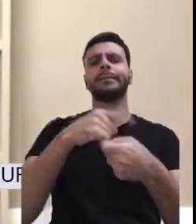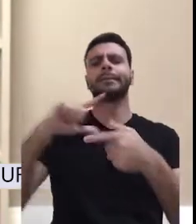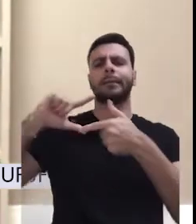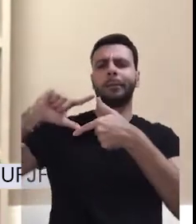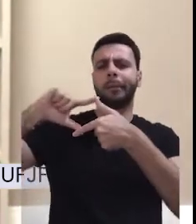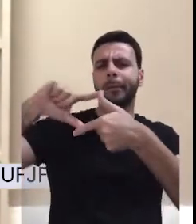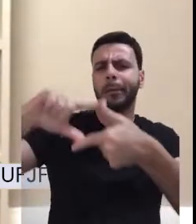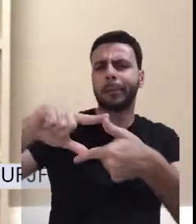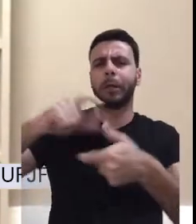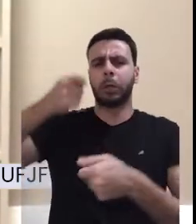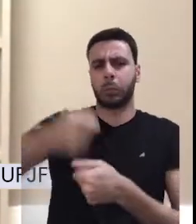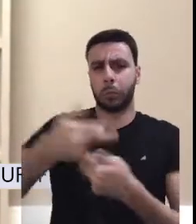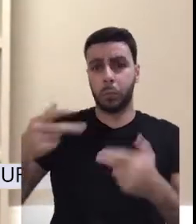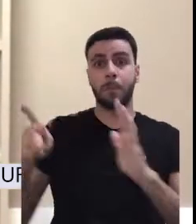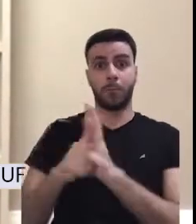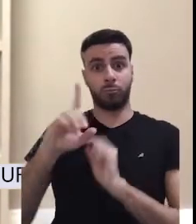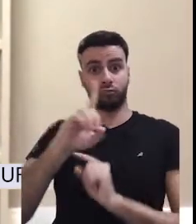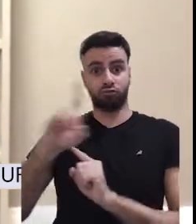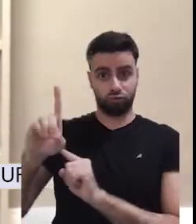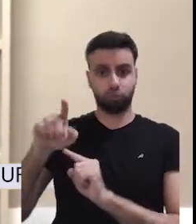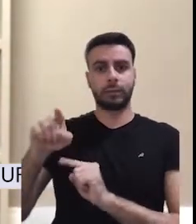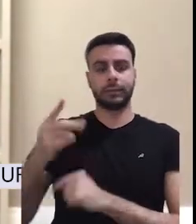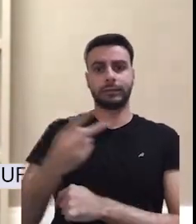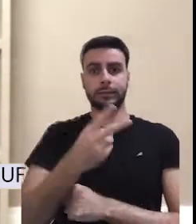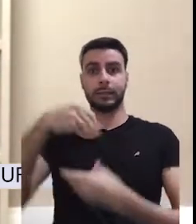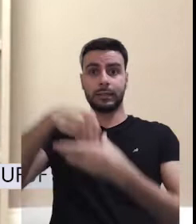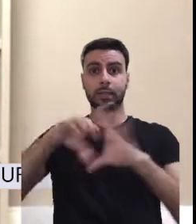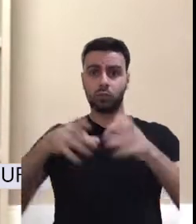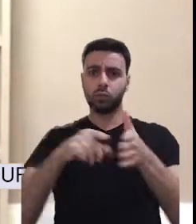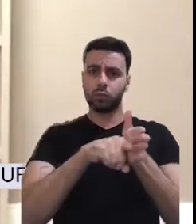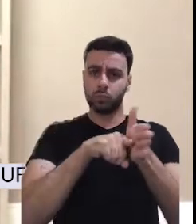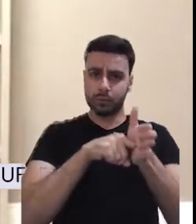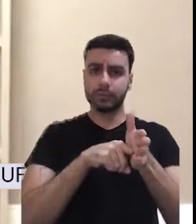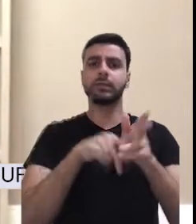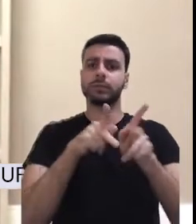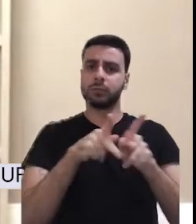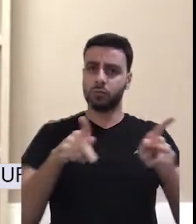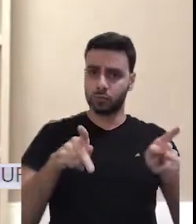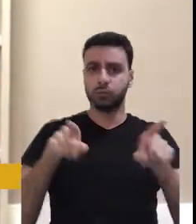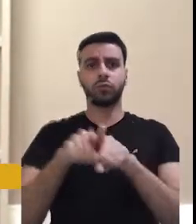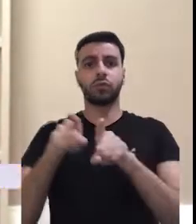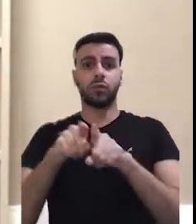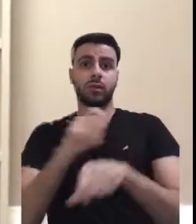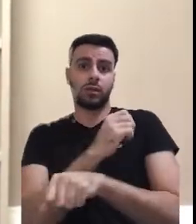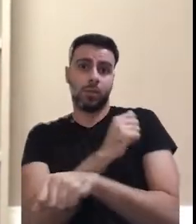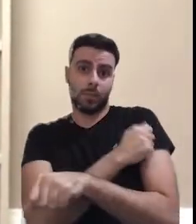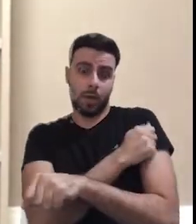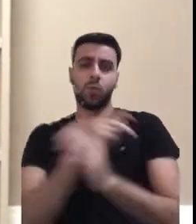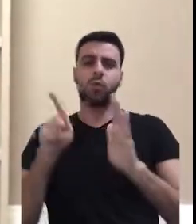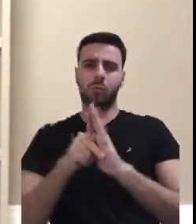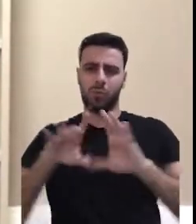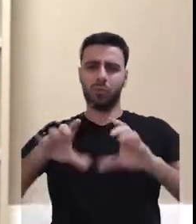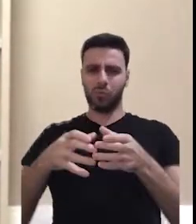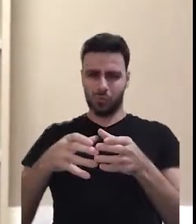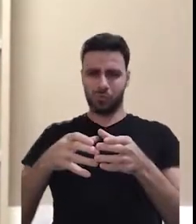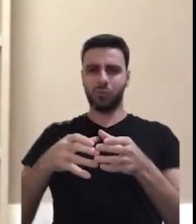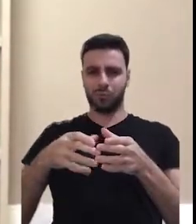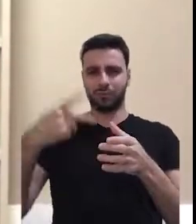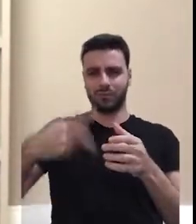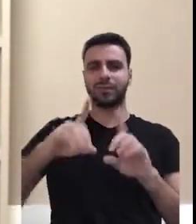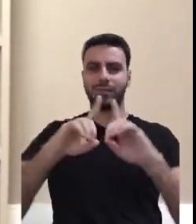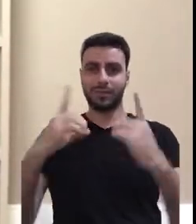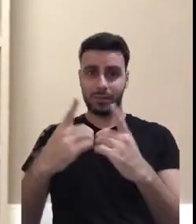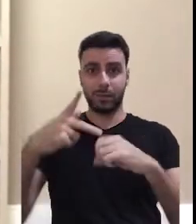fascismos, o conservadorismo, autoritarismo, enfim, a extrema-direita, são realizadas por docentes e discentes do LAPS, o